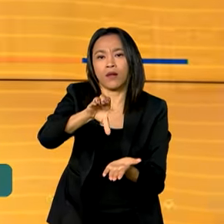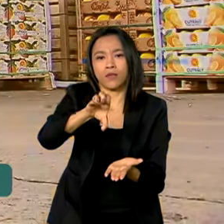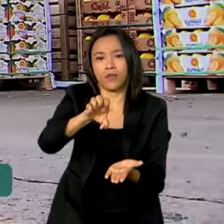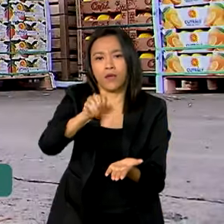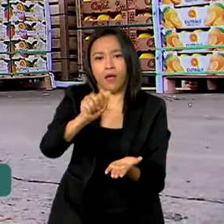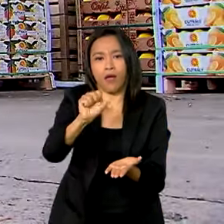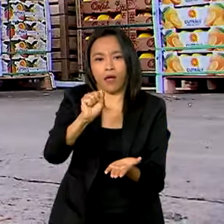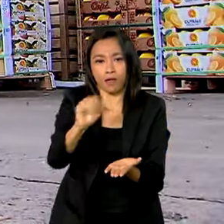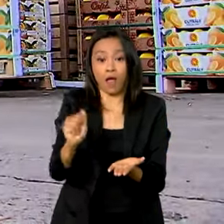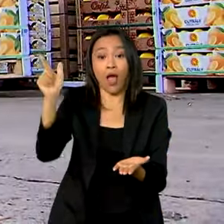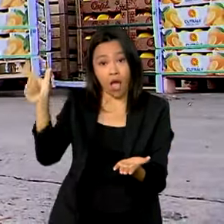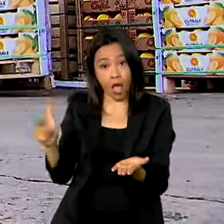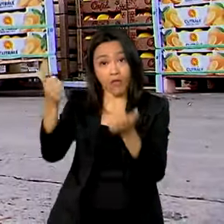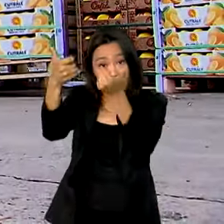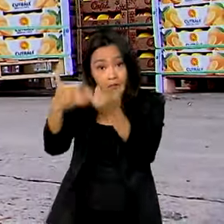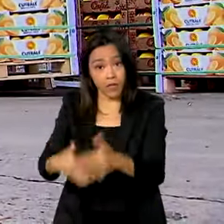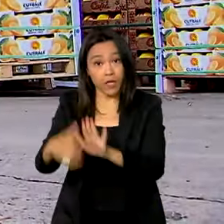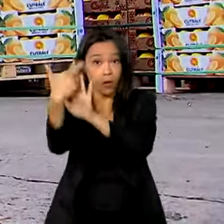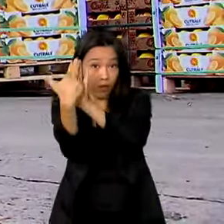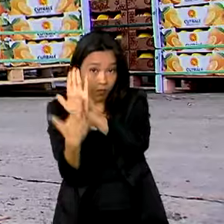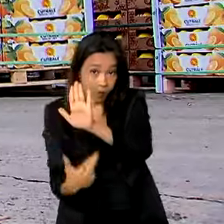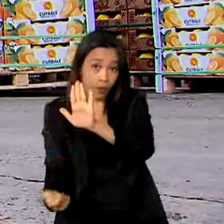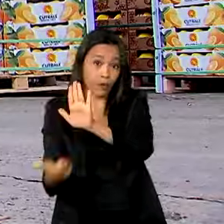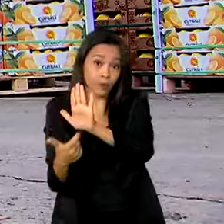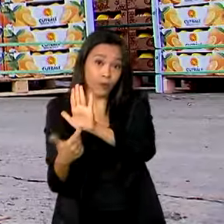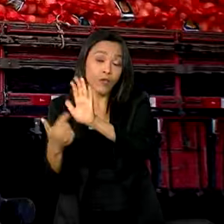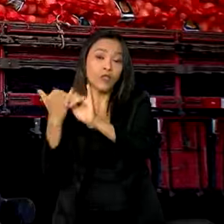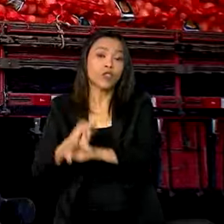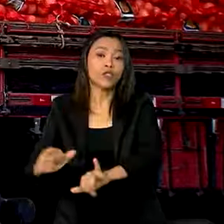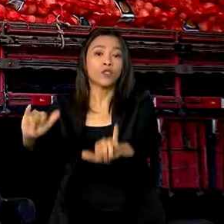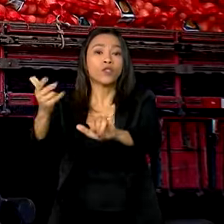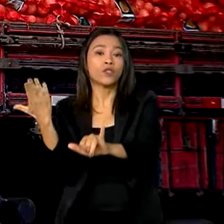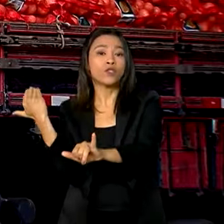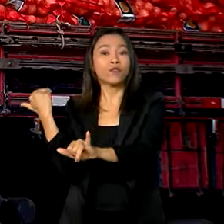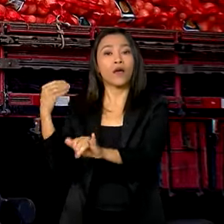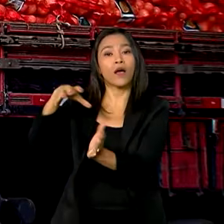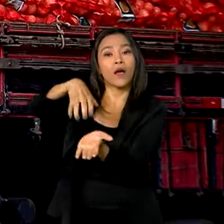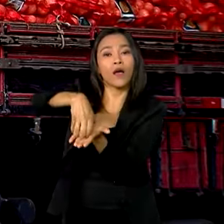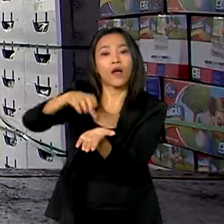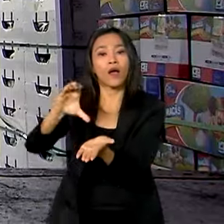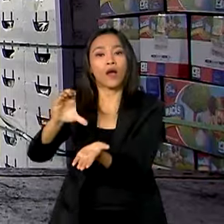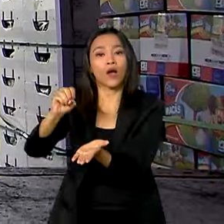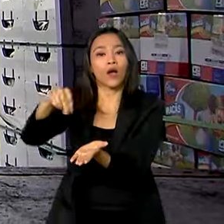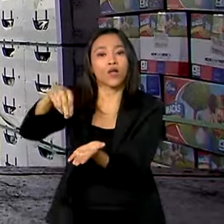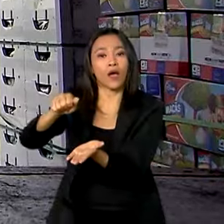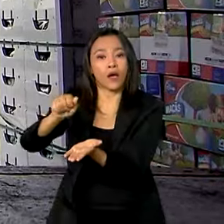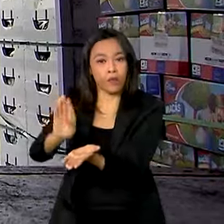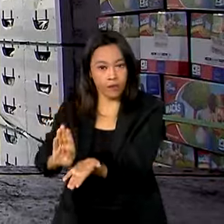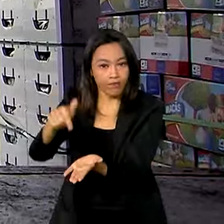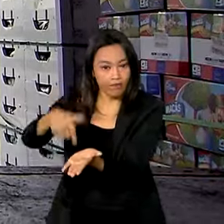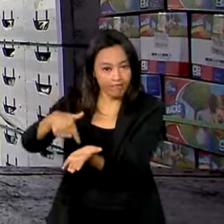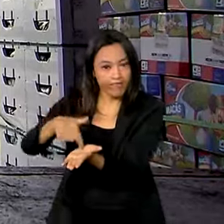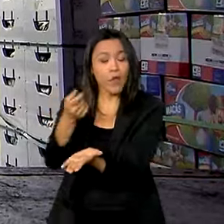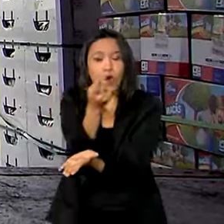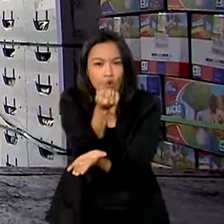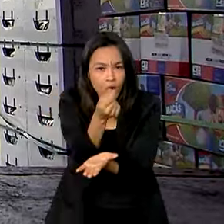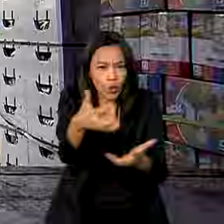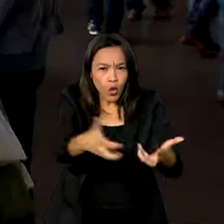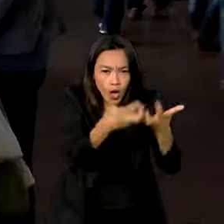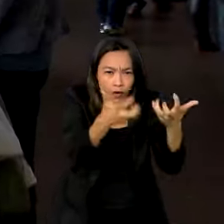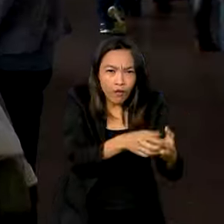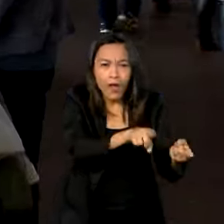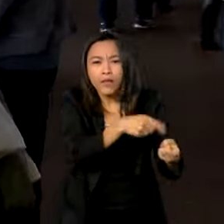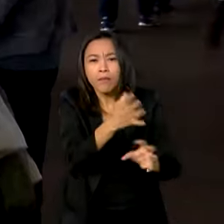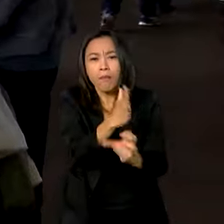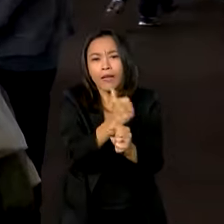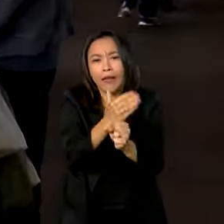É o que mostra o boletim Proorte, divulgado pela Conab, a Companhia Nacional de Abastecimento. O preço da alface,